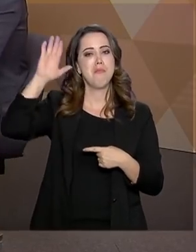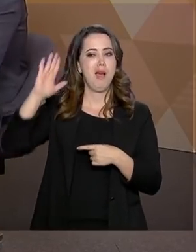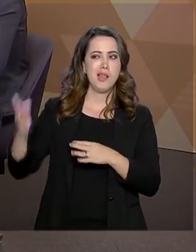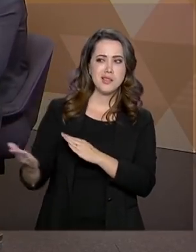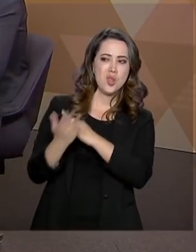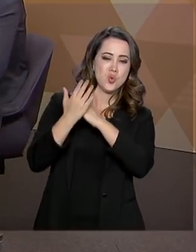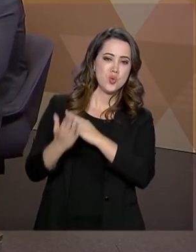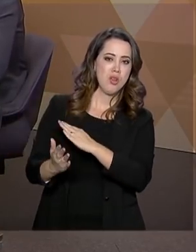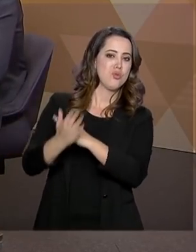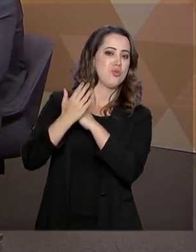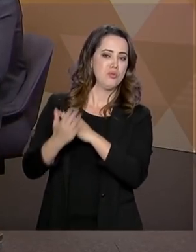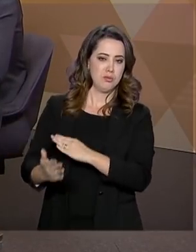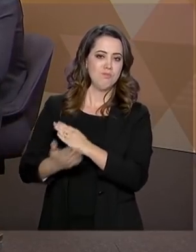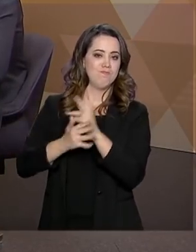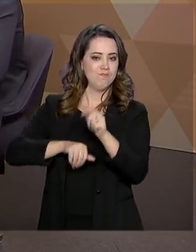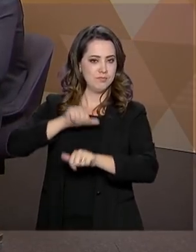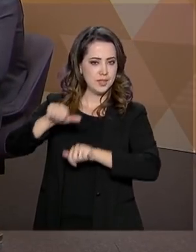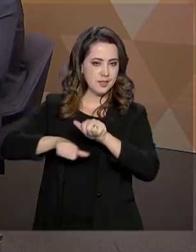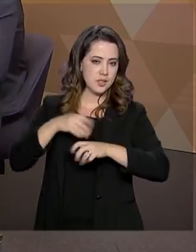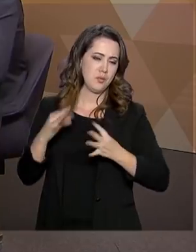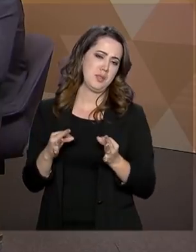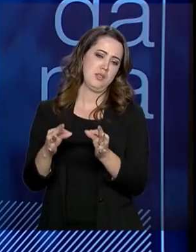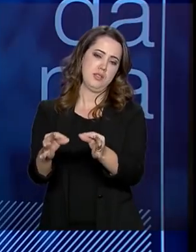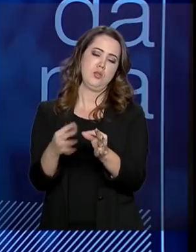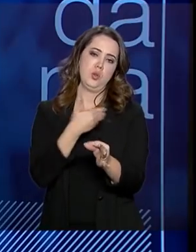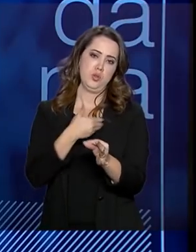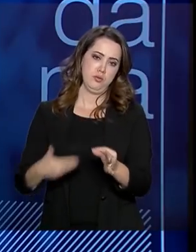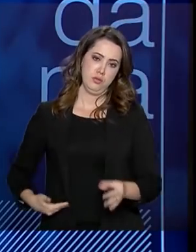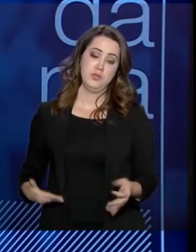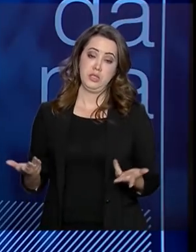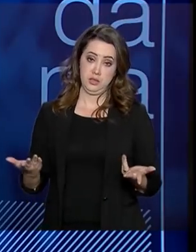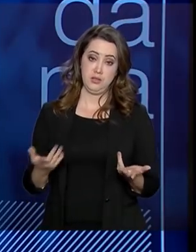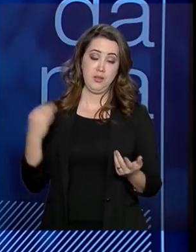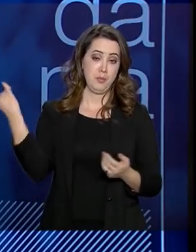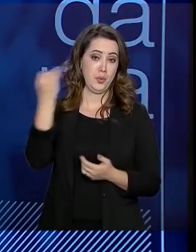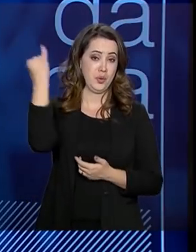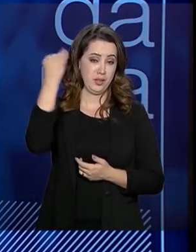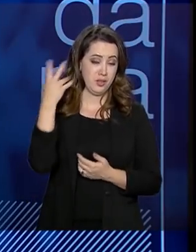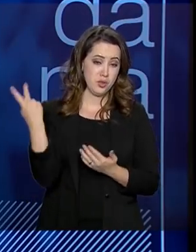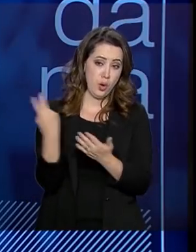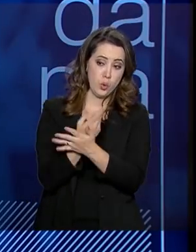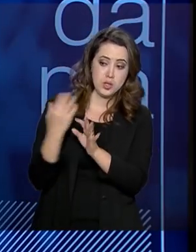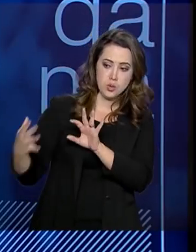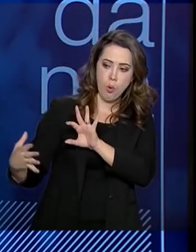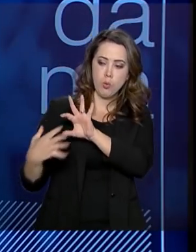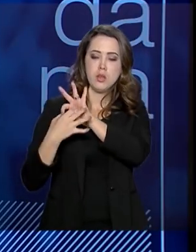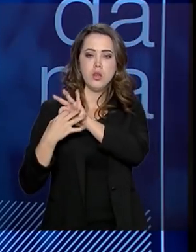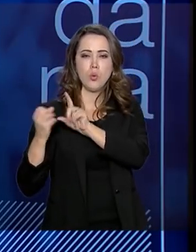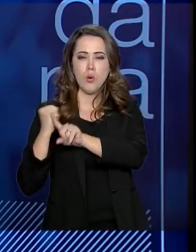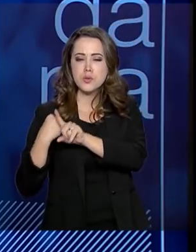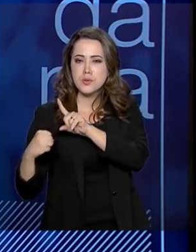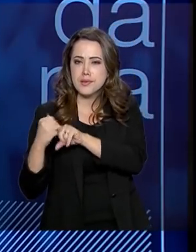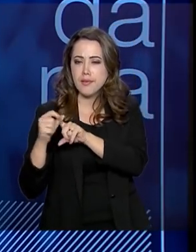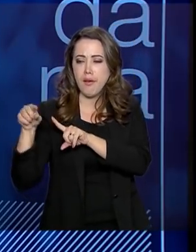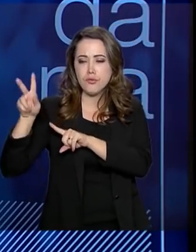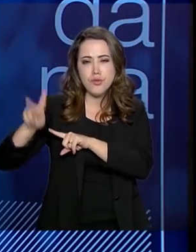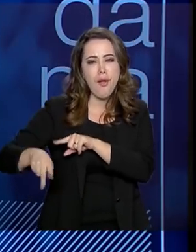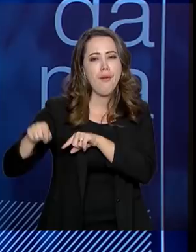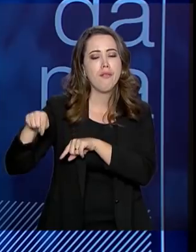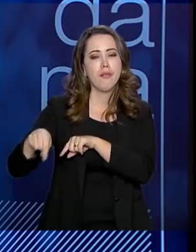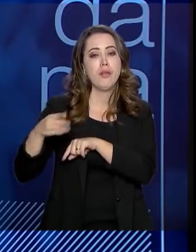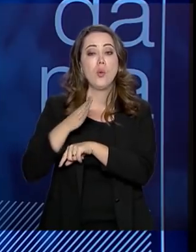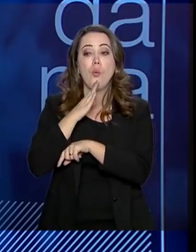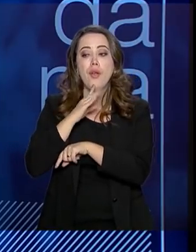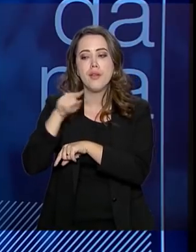colaborador no processo de transformação digital. É importante que a transformação seja feita em conjunto com a sociedade brasileira. Ela é conhece,